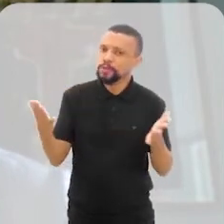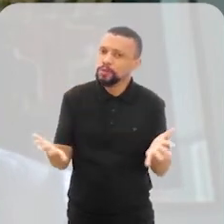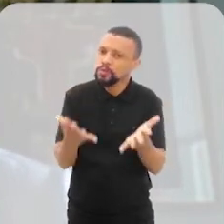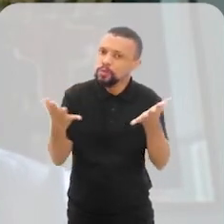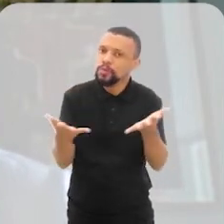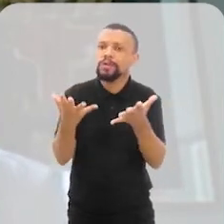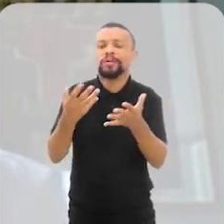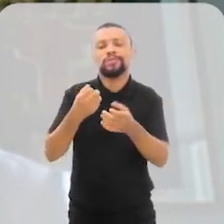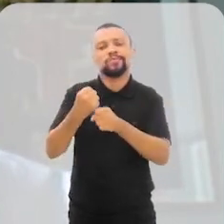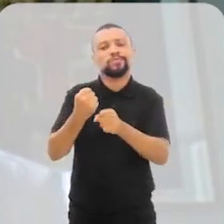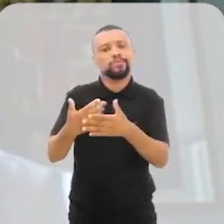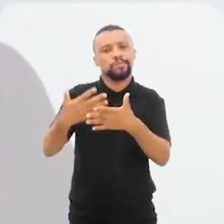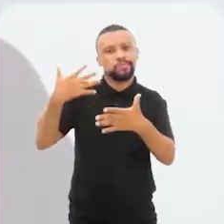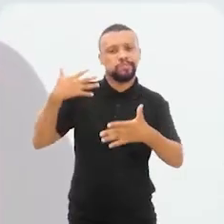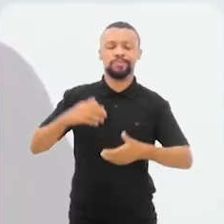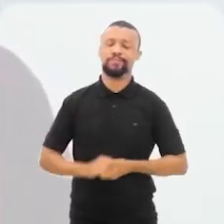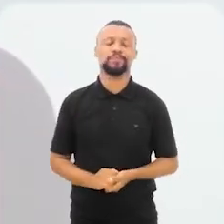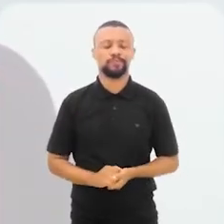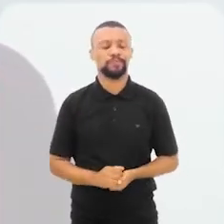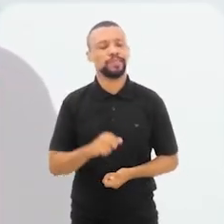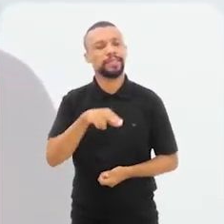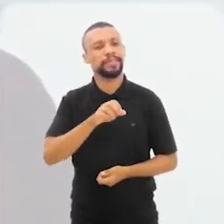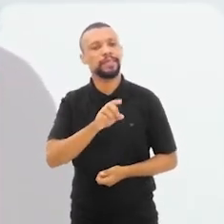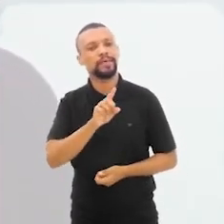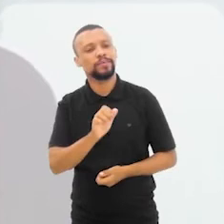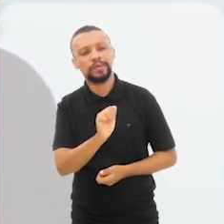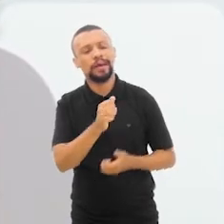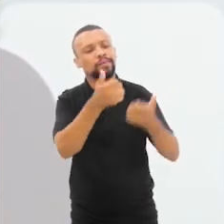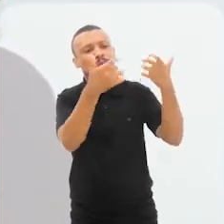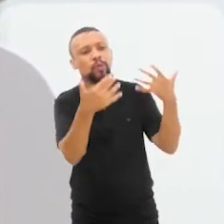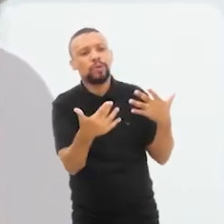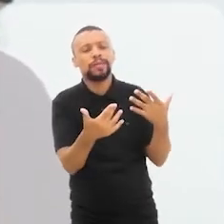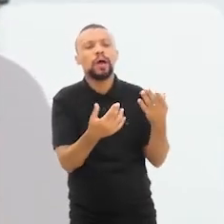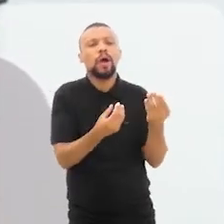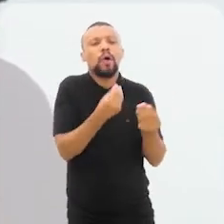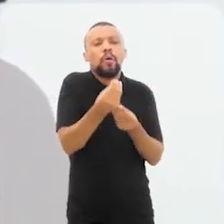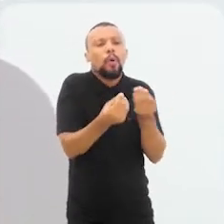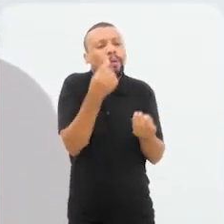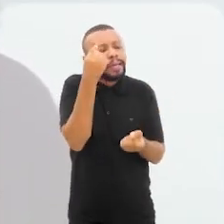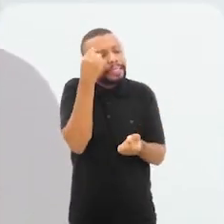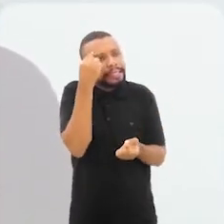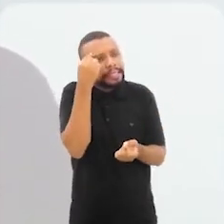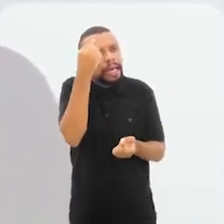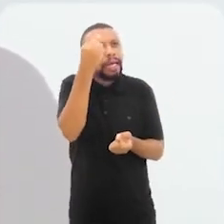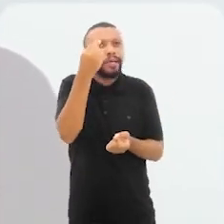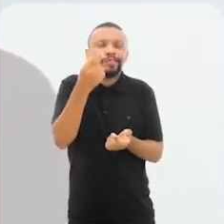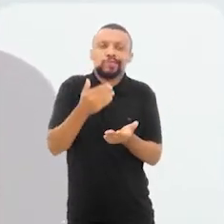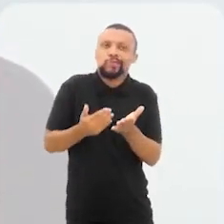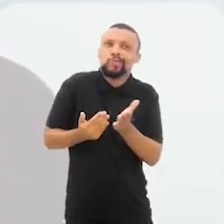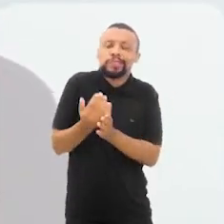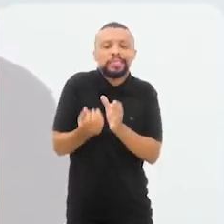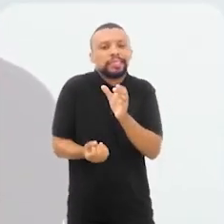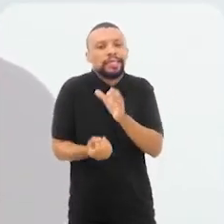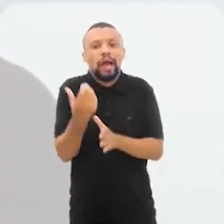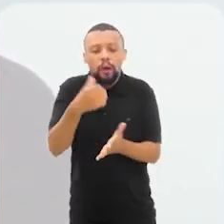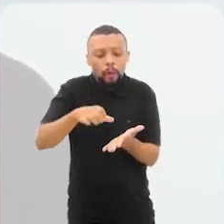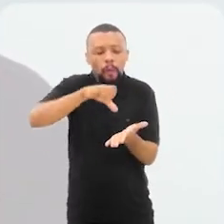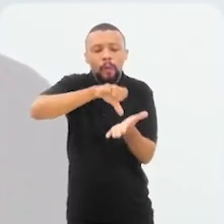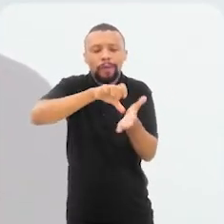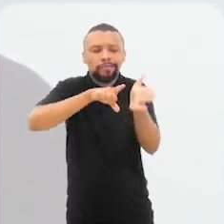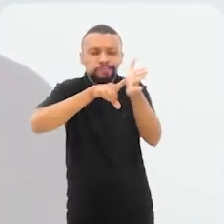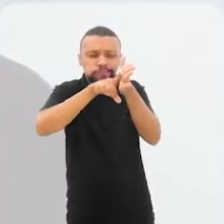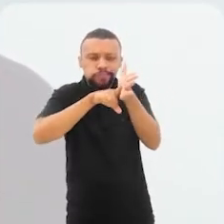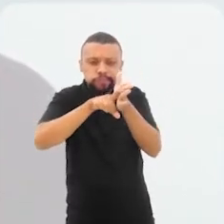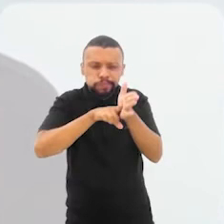valorizado nos últimos anos. Inessa, conta para a gente como é que surgiu a ideia de criação de um observatório para